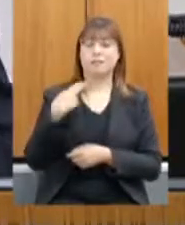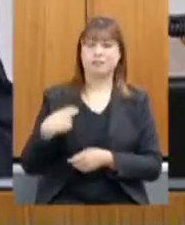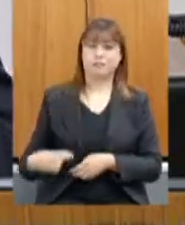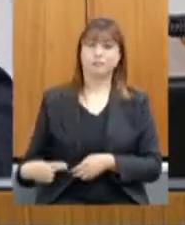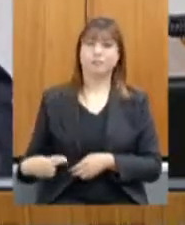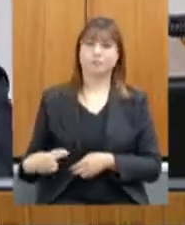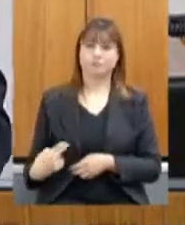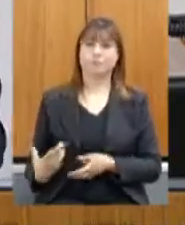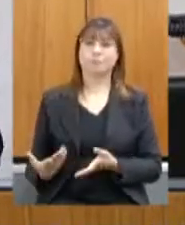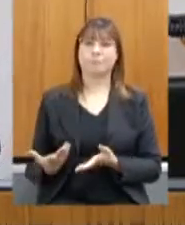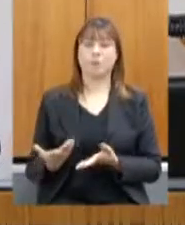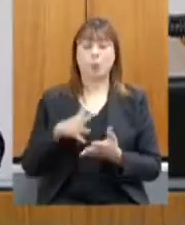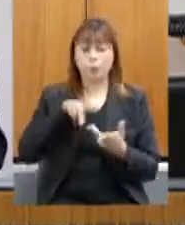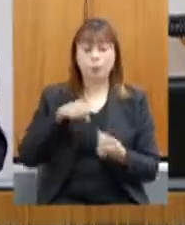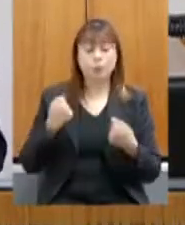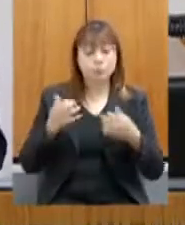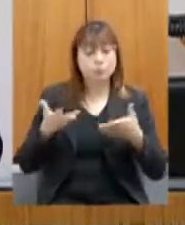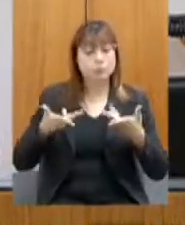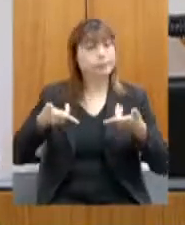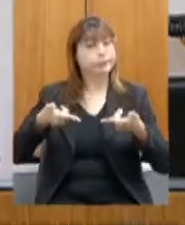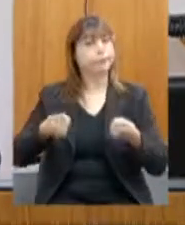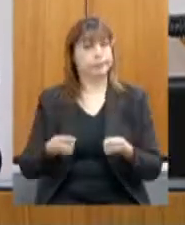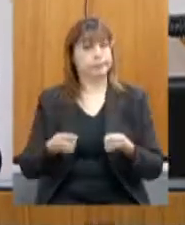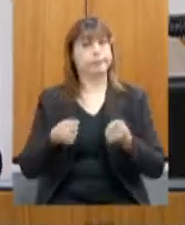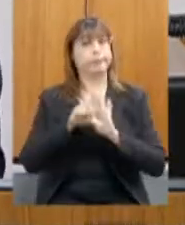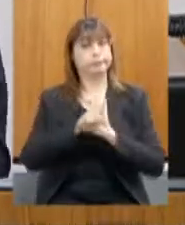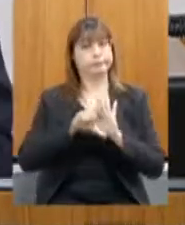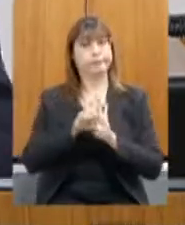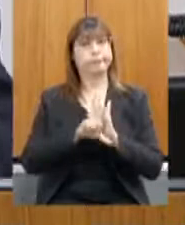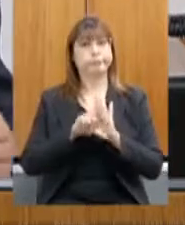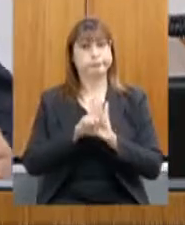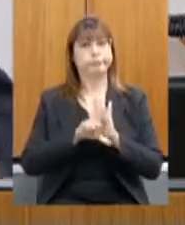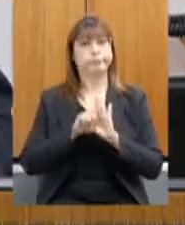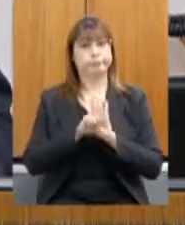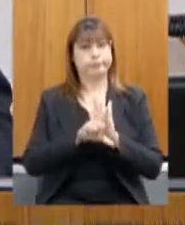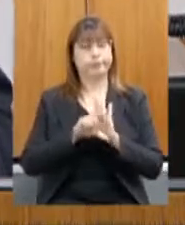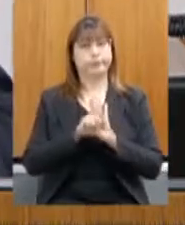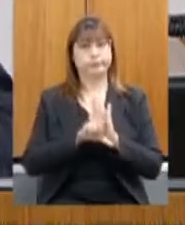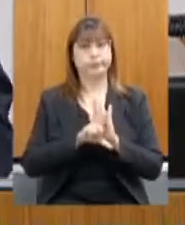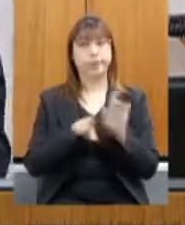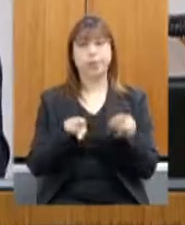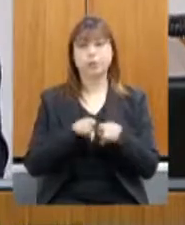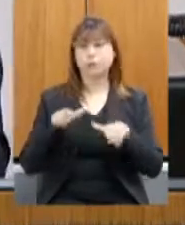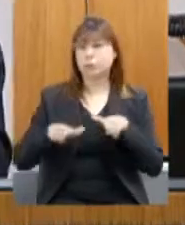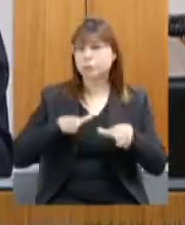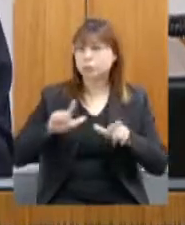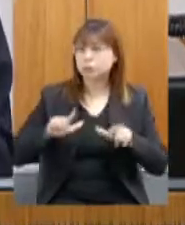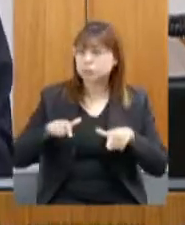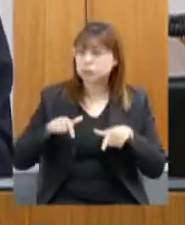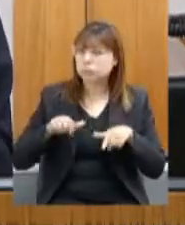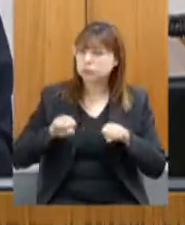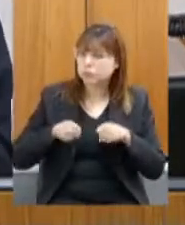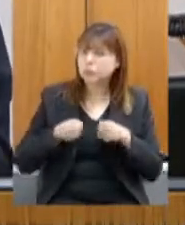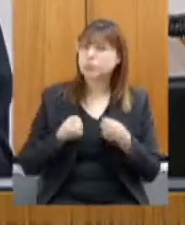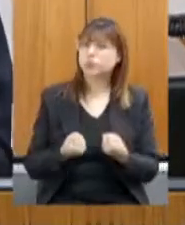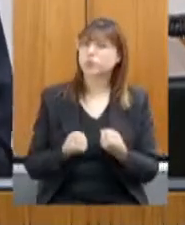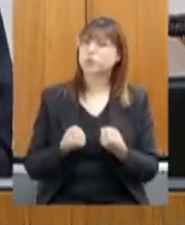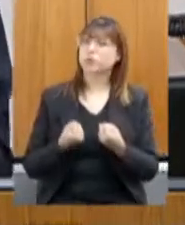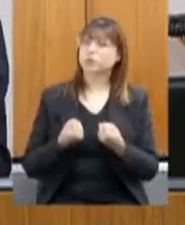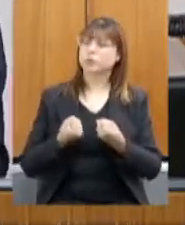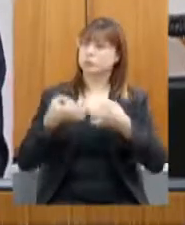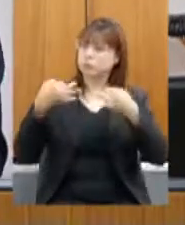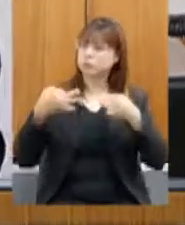aperfeiçoar as suas legislações e trabalhar cada vez mais com garantia